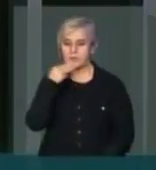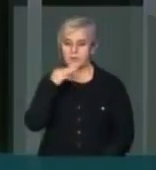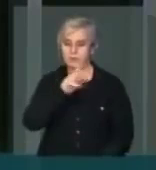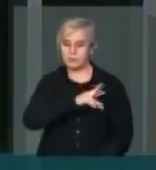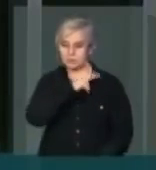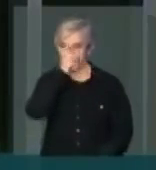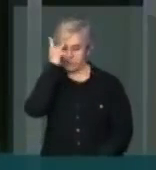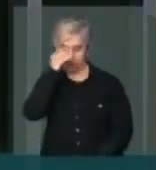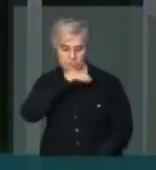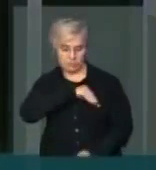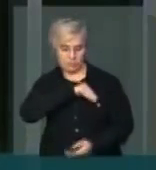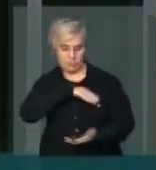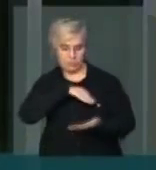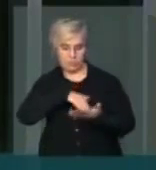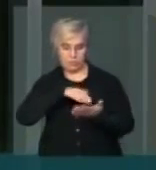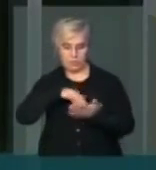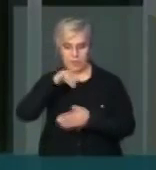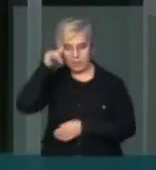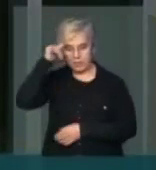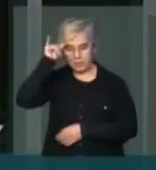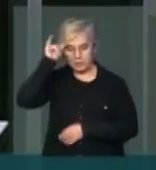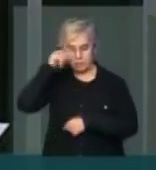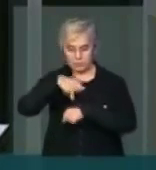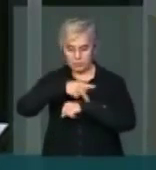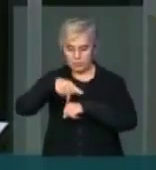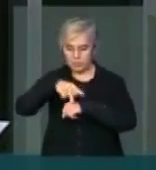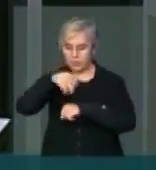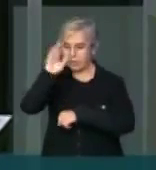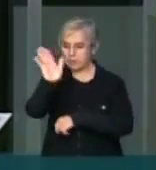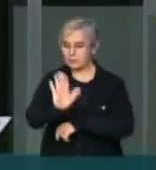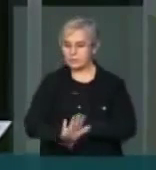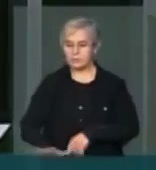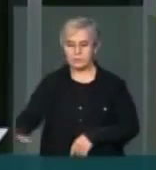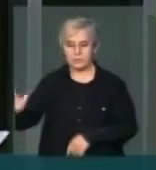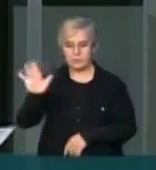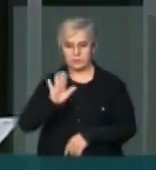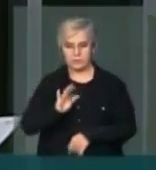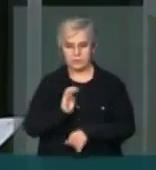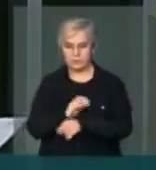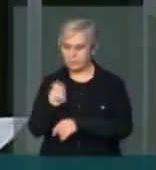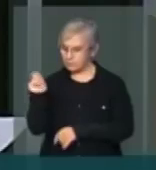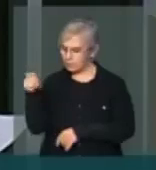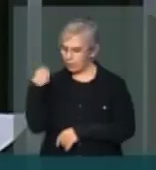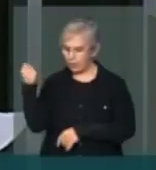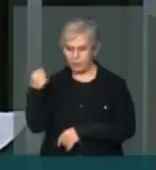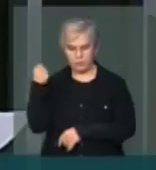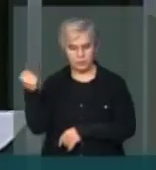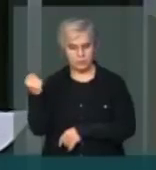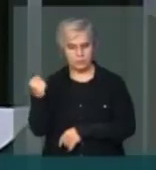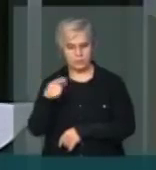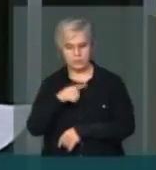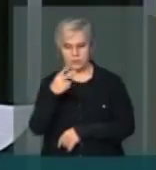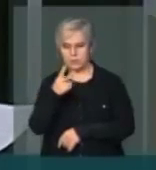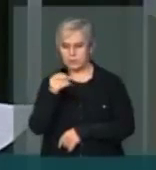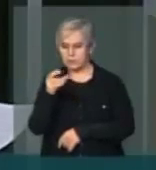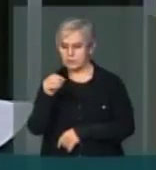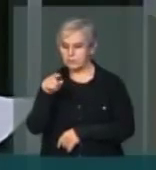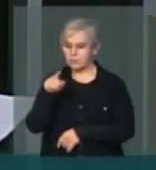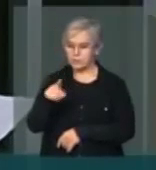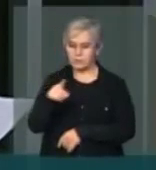assalariadas rurais no país inteiro. Lá no meu Rio Grande do Sul, são 200 mil